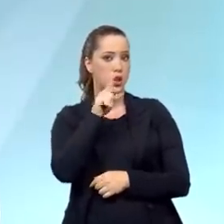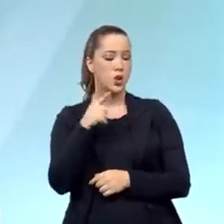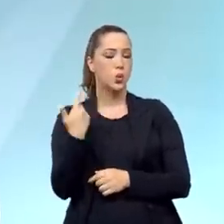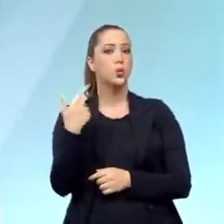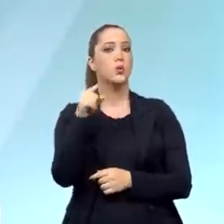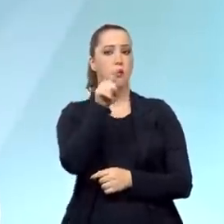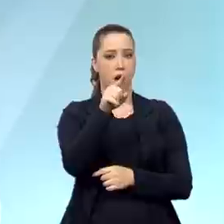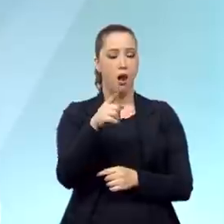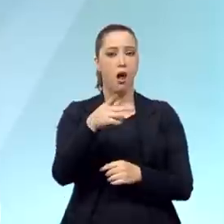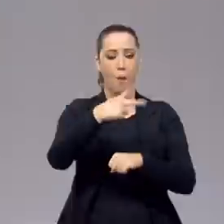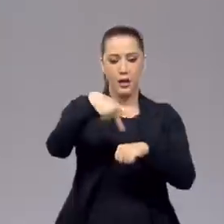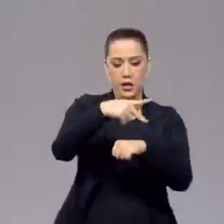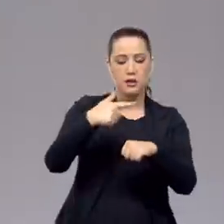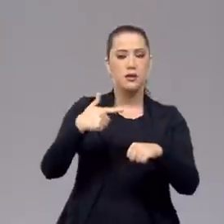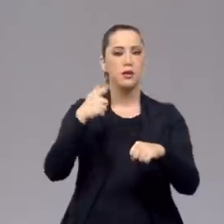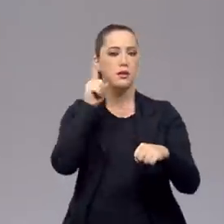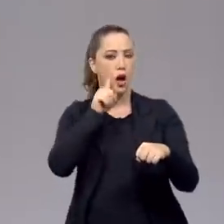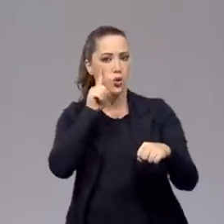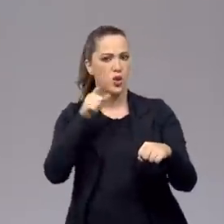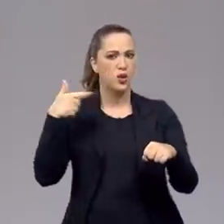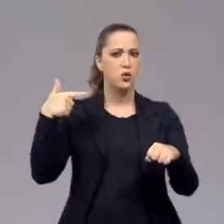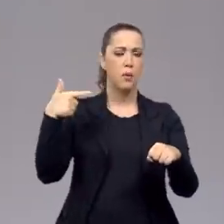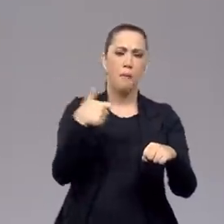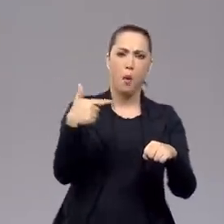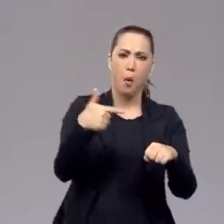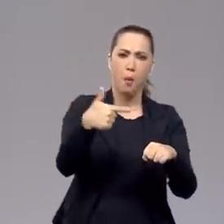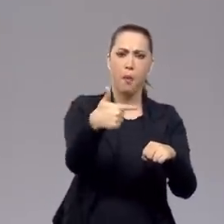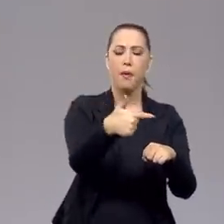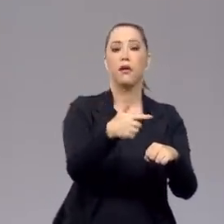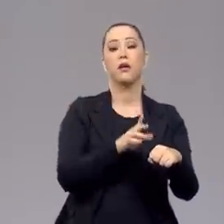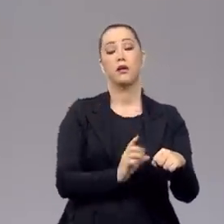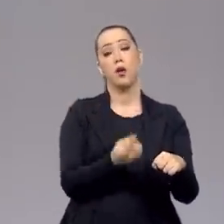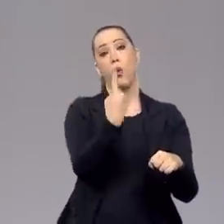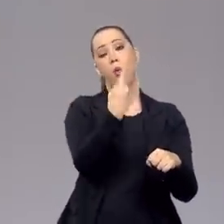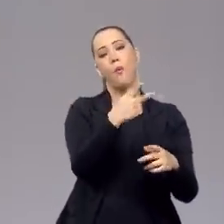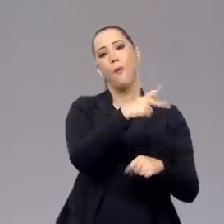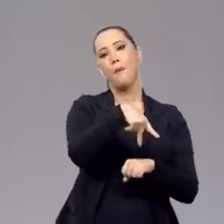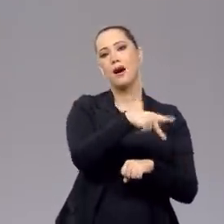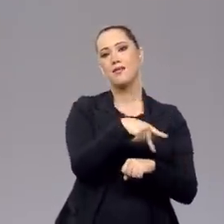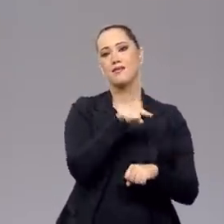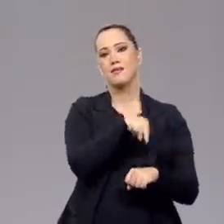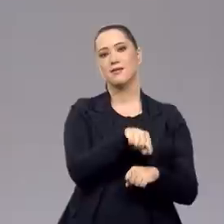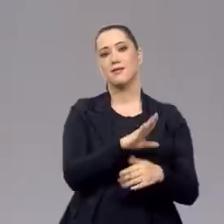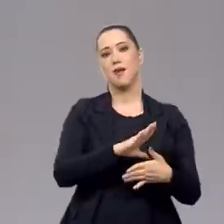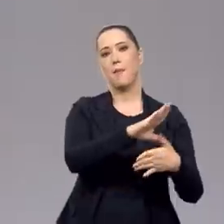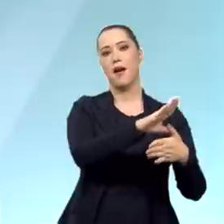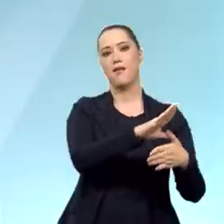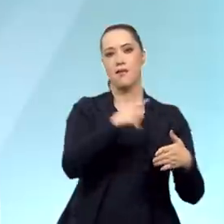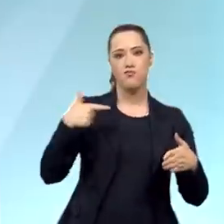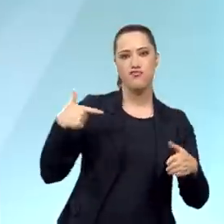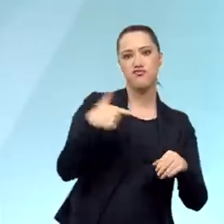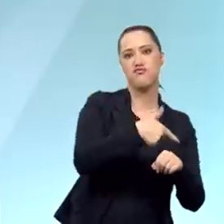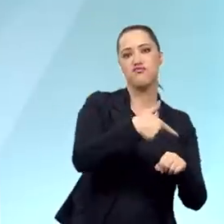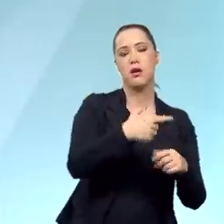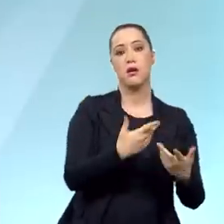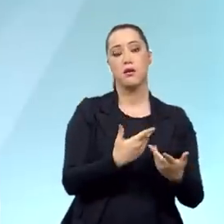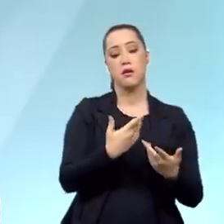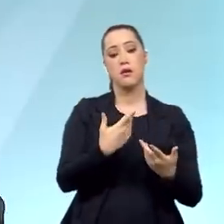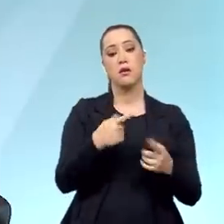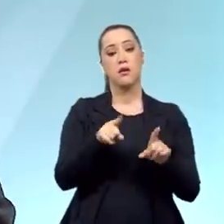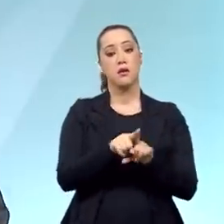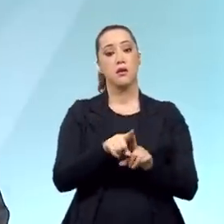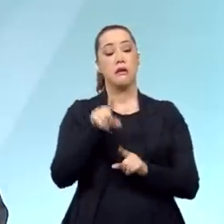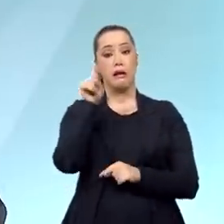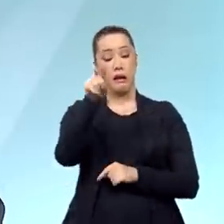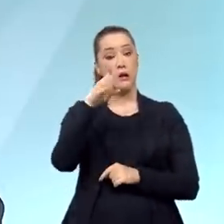1941, houve essa conferência. Então, um Estado das Américas tinha sido atacado, que era o Havaí, que era um